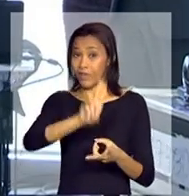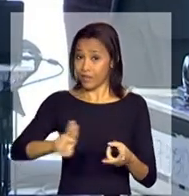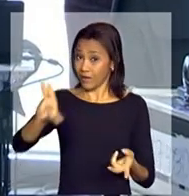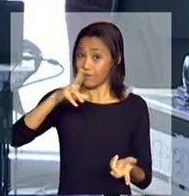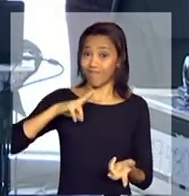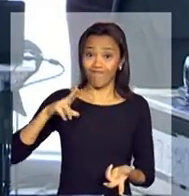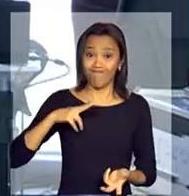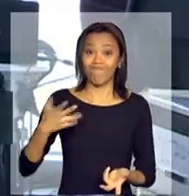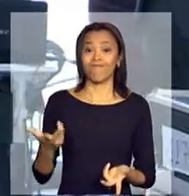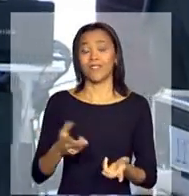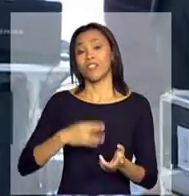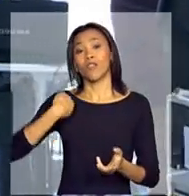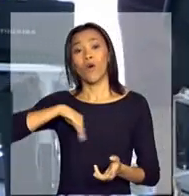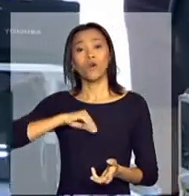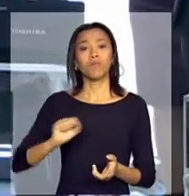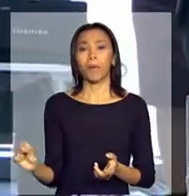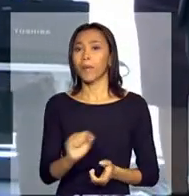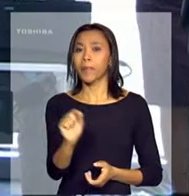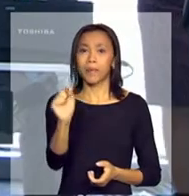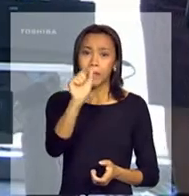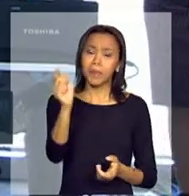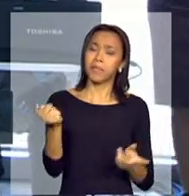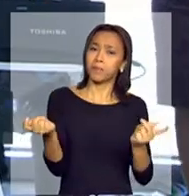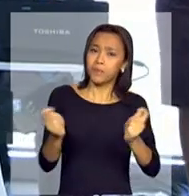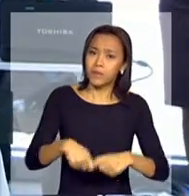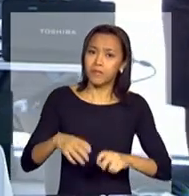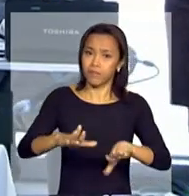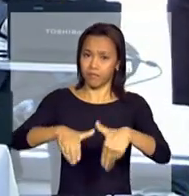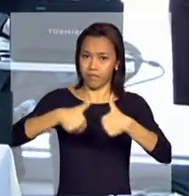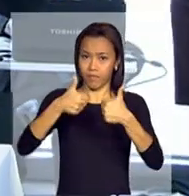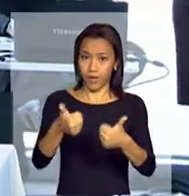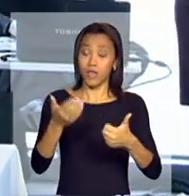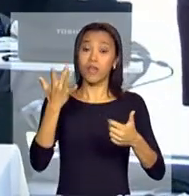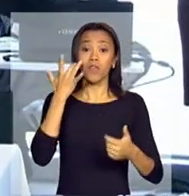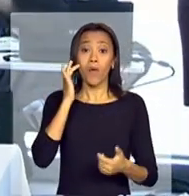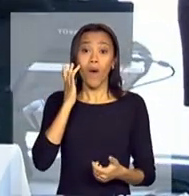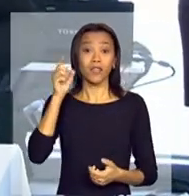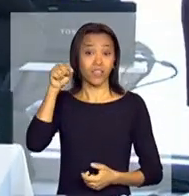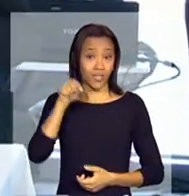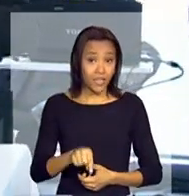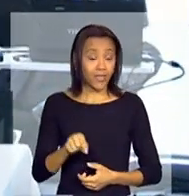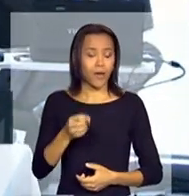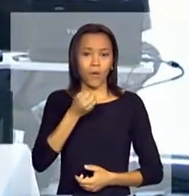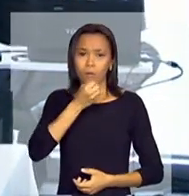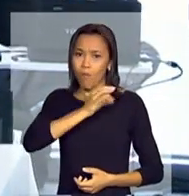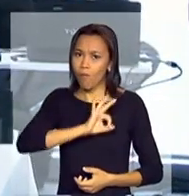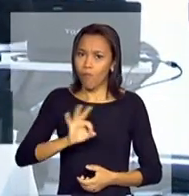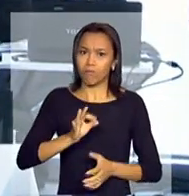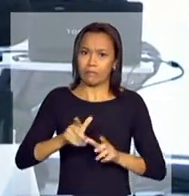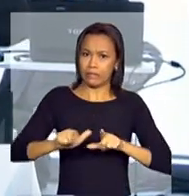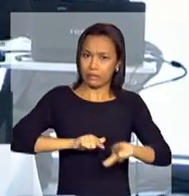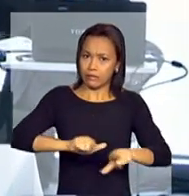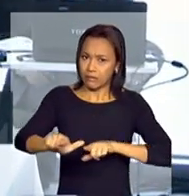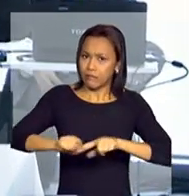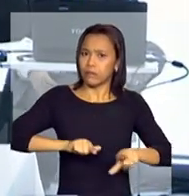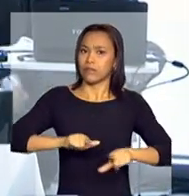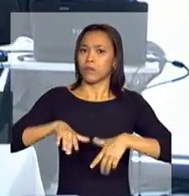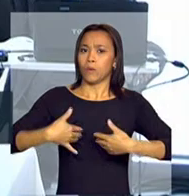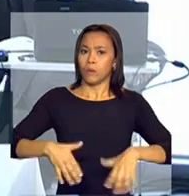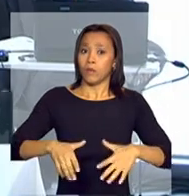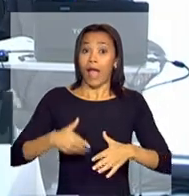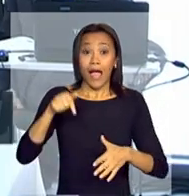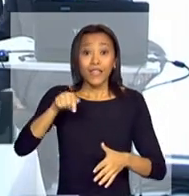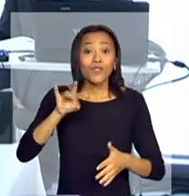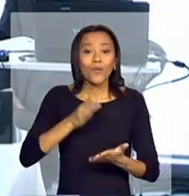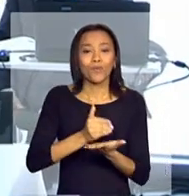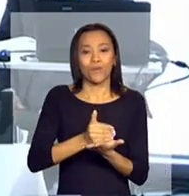defesa, a gente está procurando para que isso aconteça também. Então, eu acho que isso aqui é uma frente grande, e aqui, sim, é só um